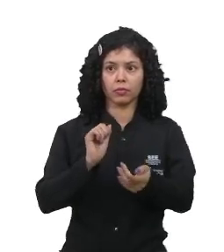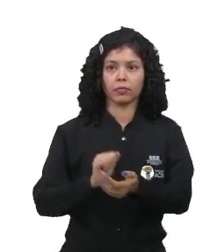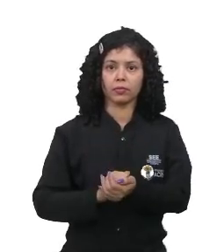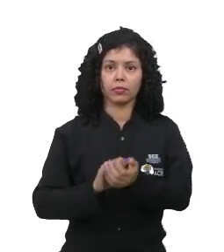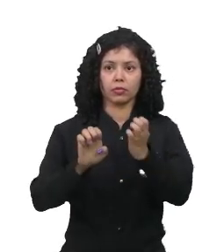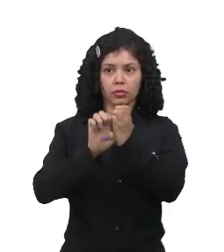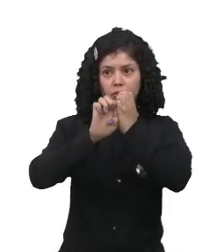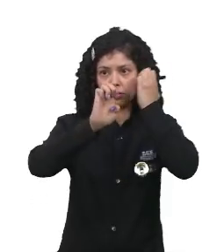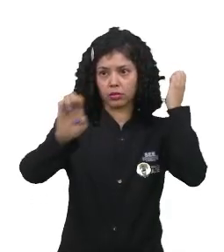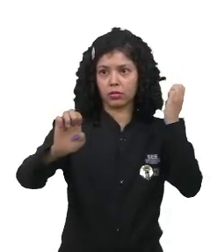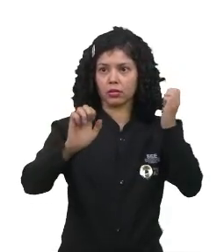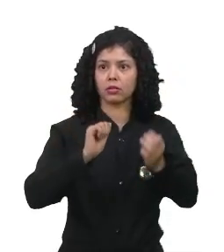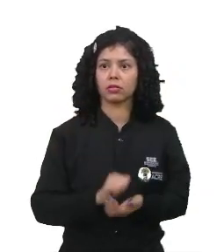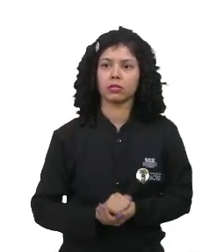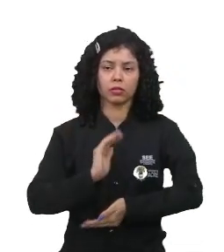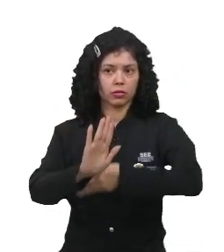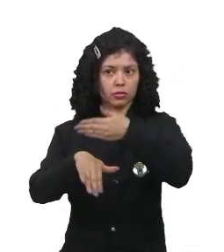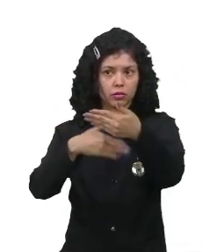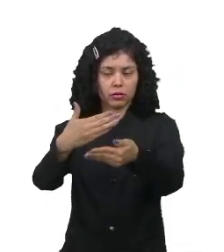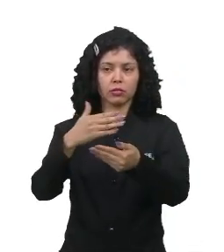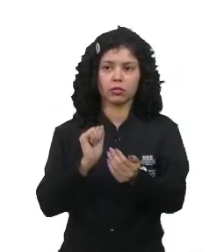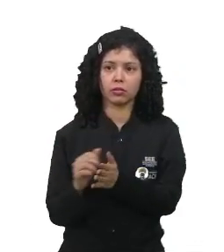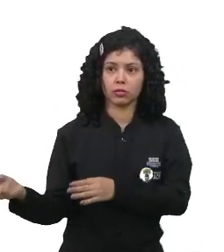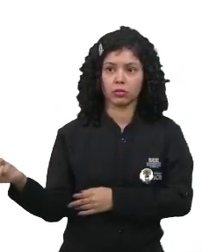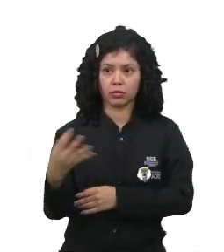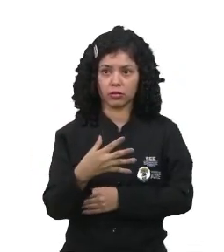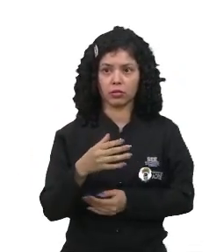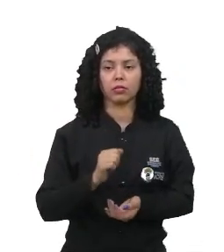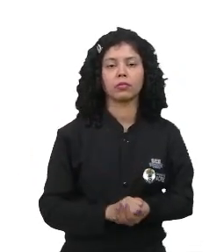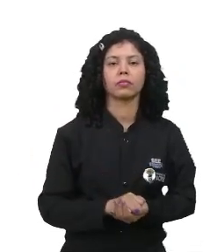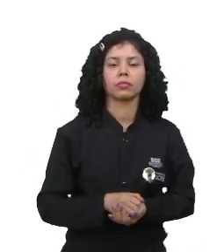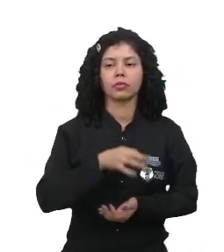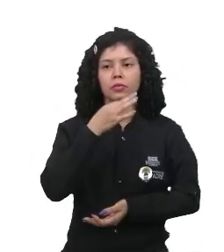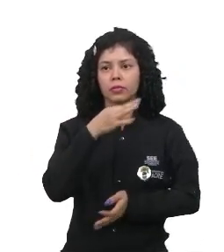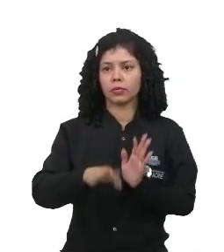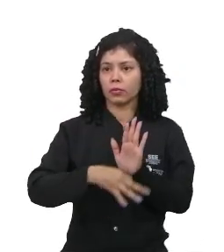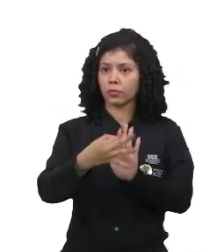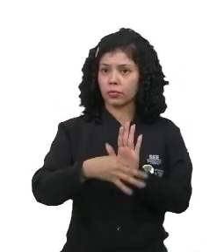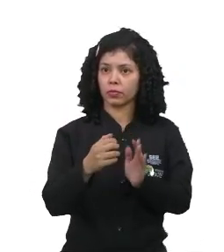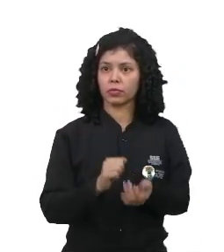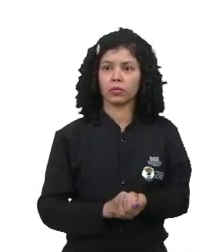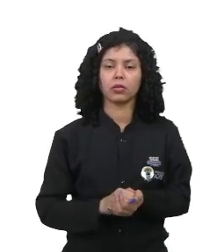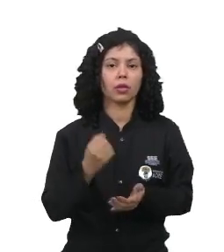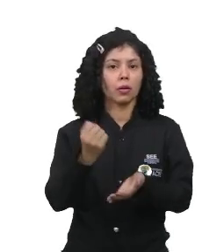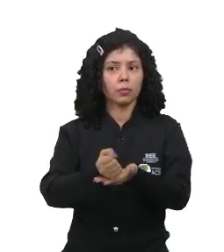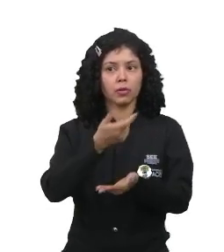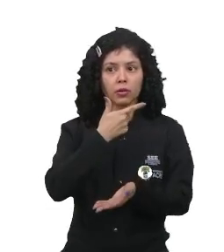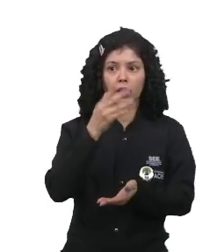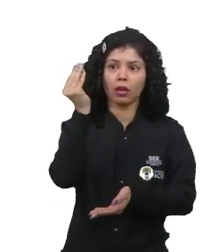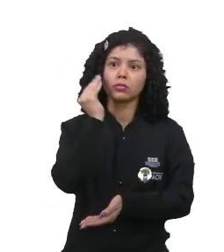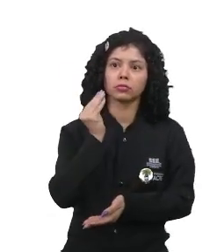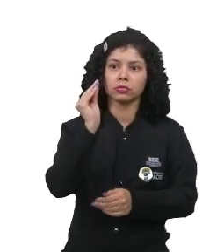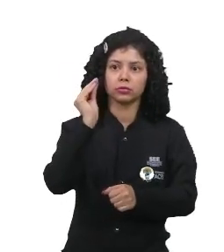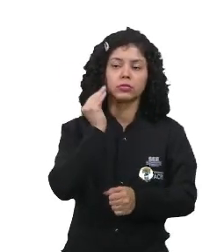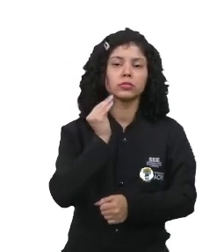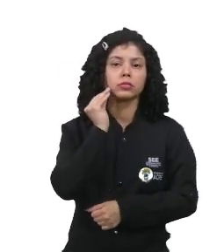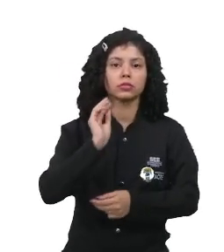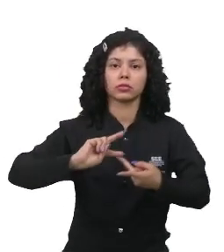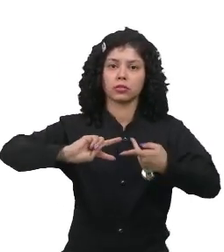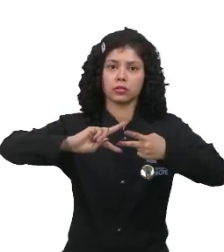engenharia para desenvolver novas soluções, como medicamentos e testes genéticos.